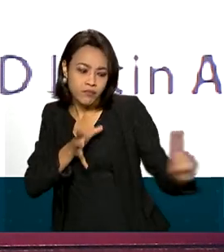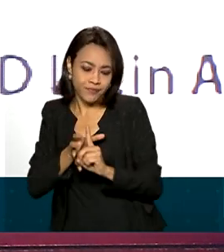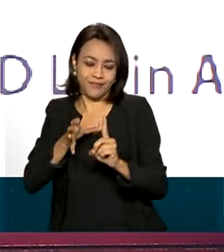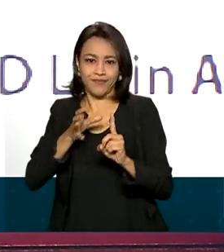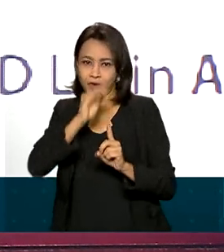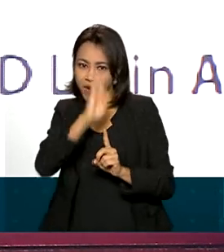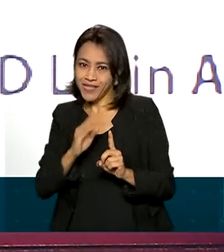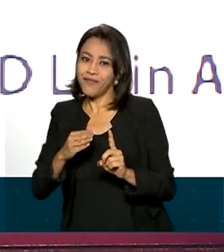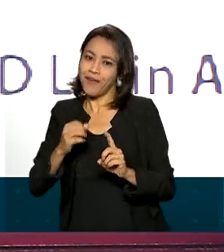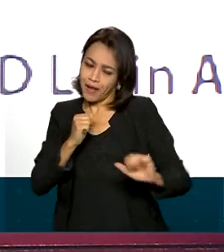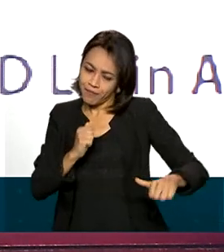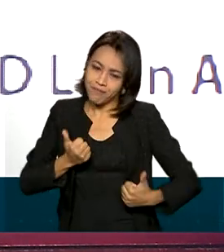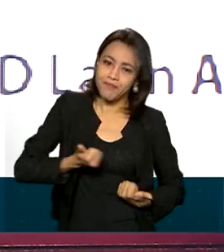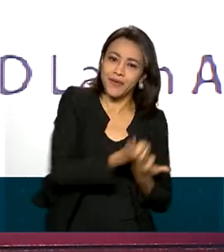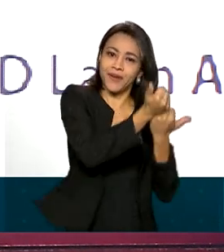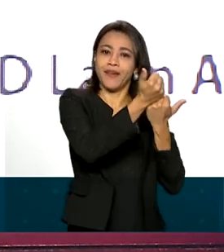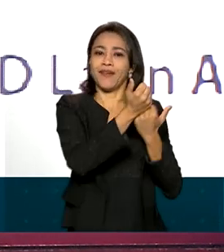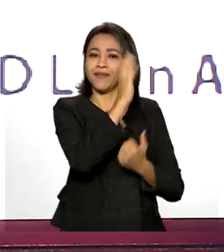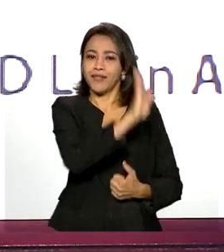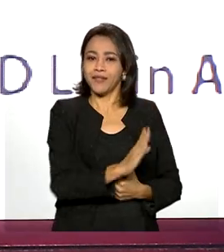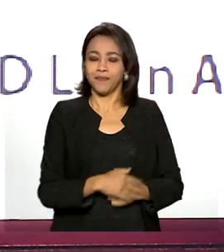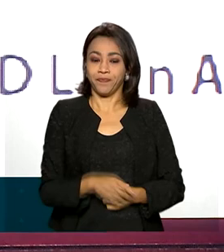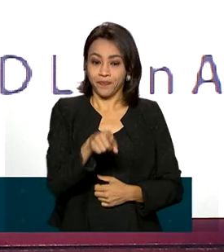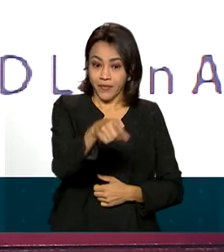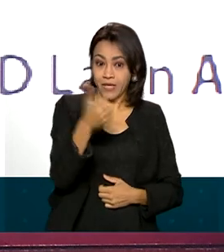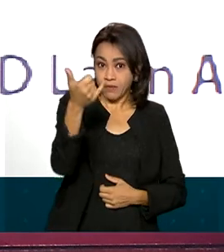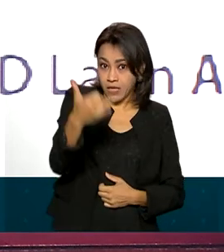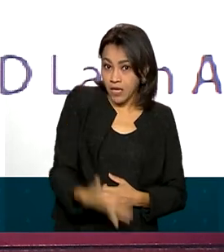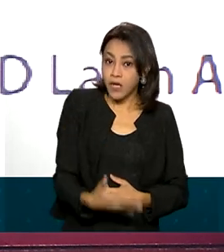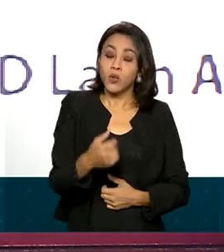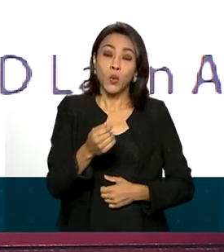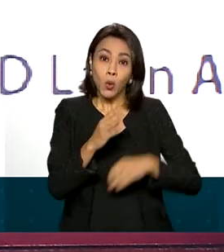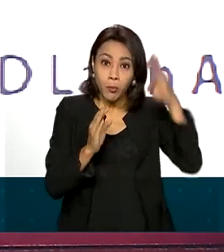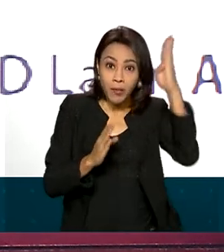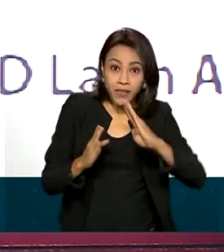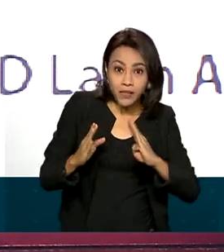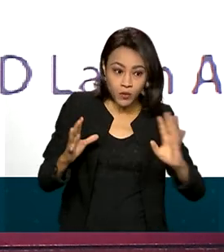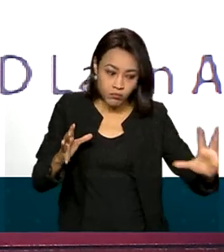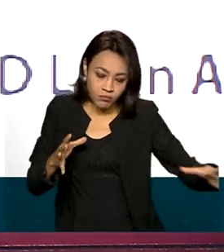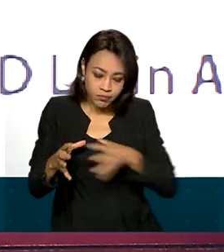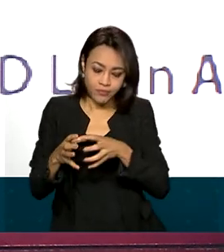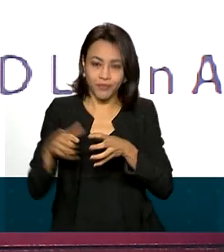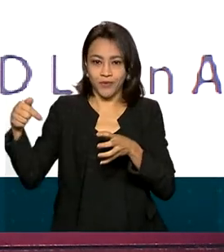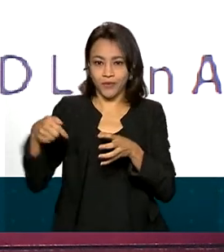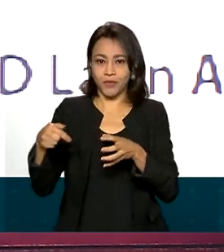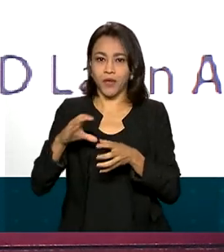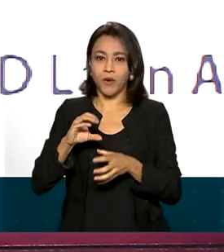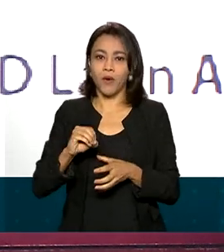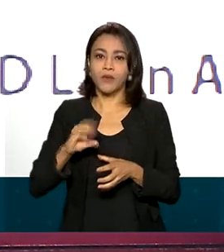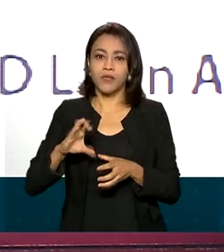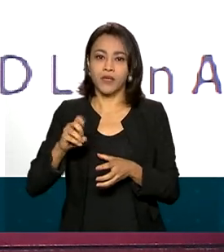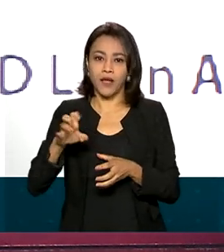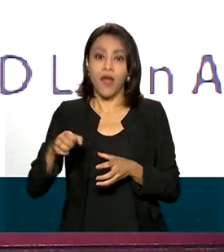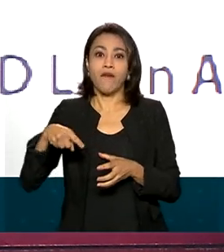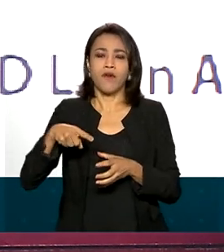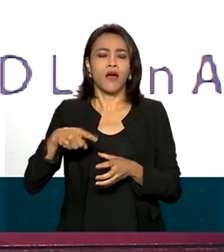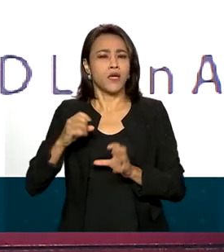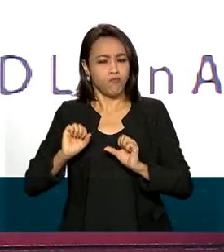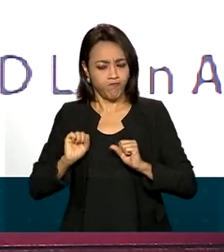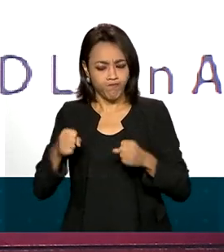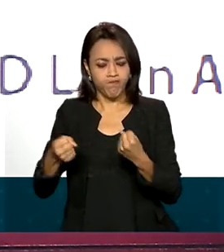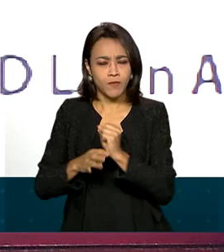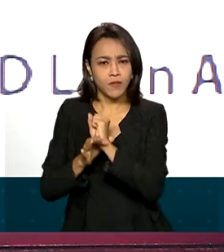fortalecer o Brasil. A sessão do Brasil-OCDE contribuirá para a prosperidade do Brasil e para o reforço da integração mais